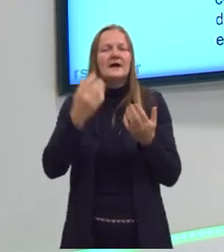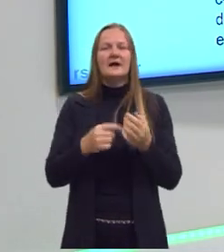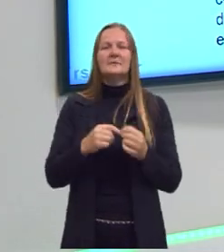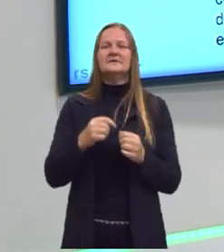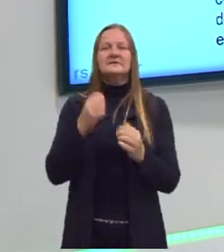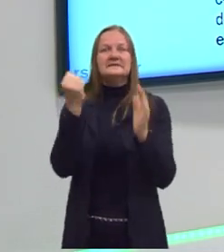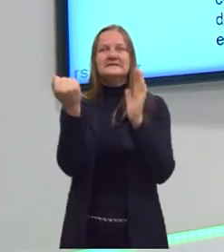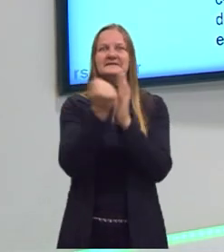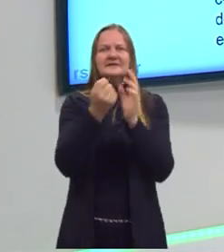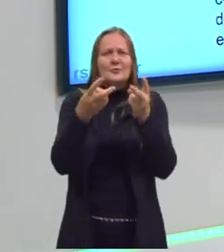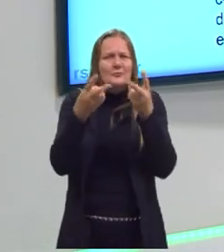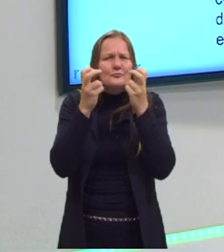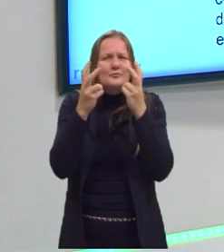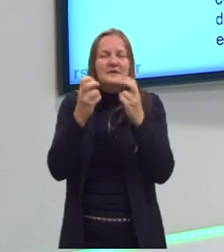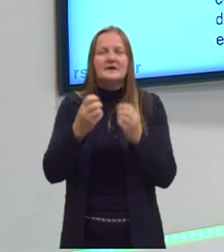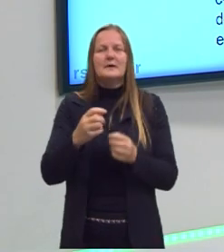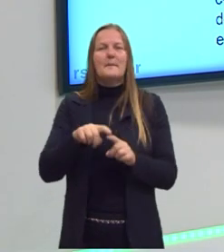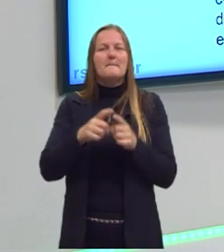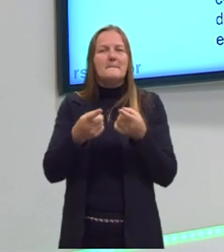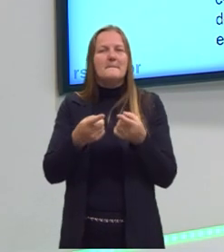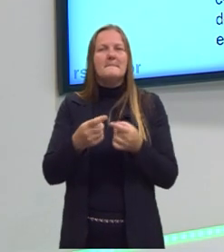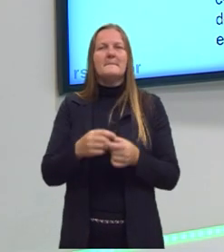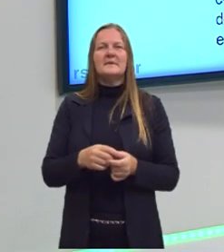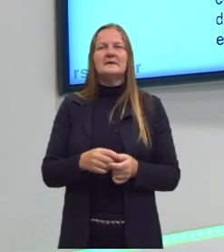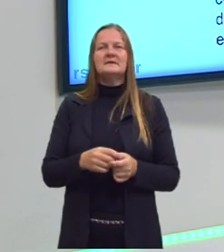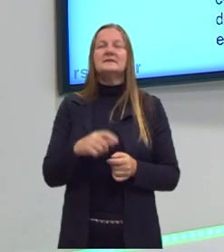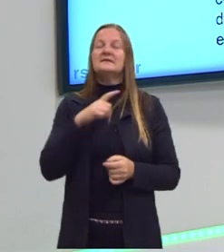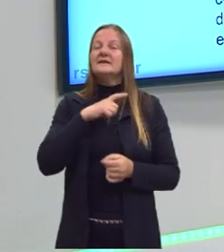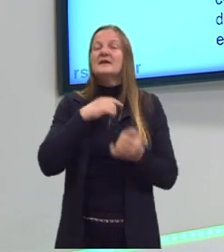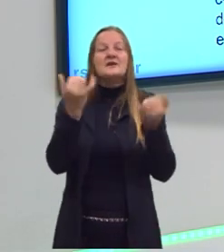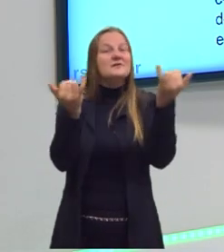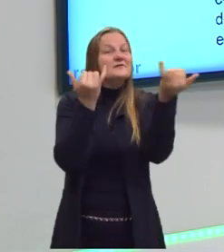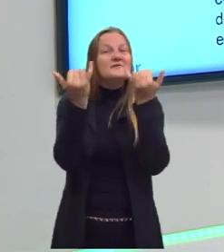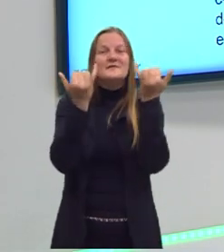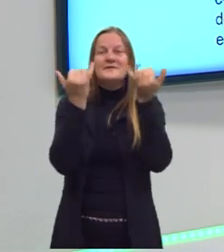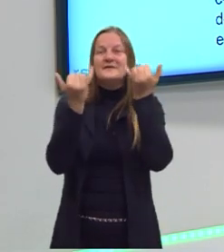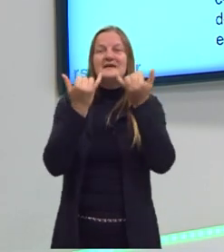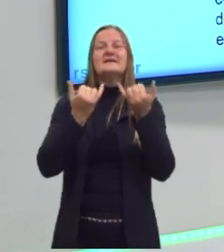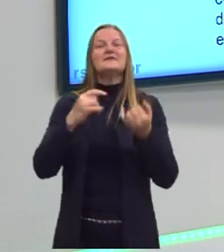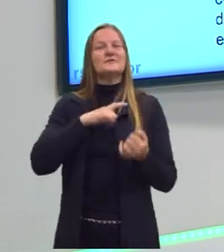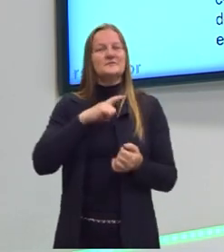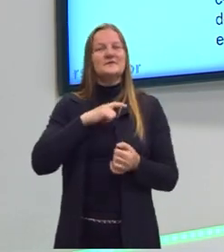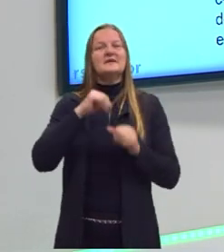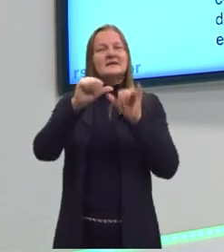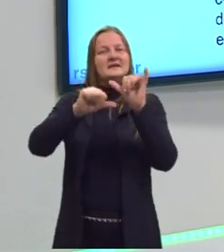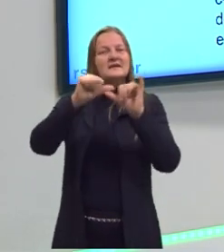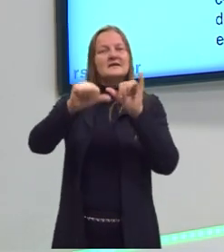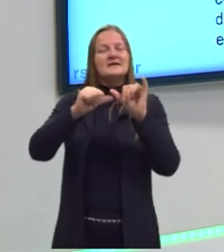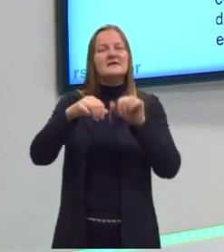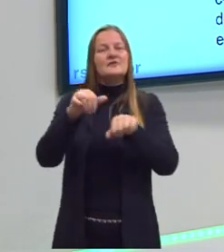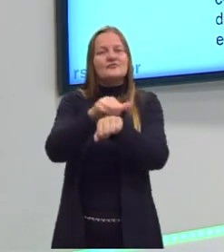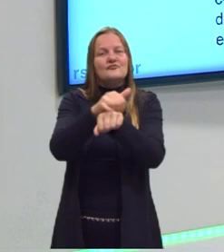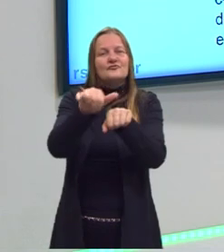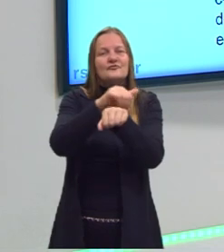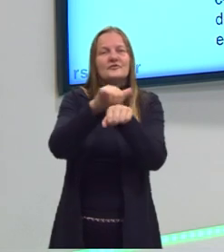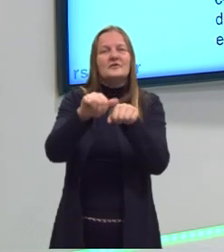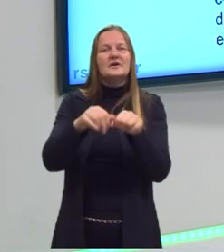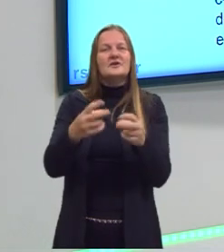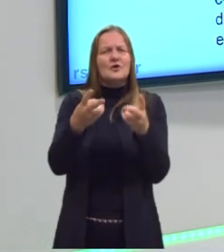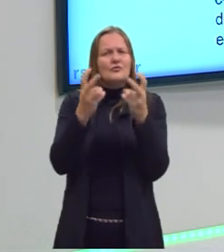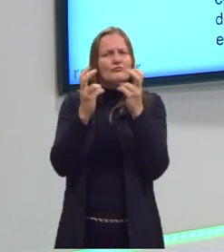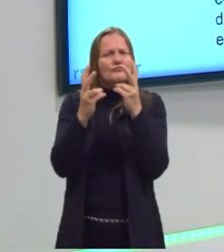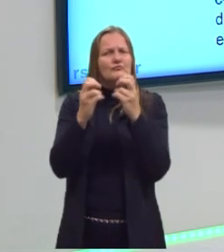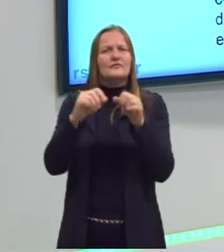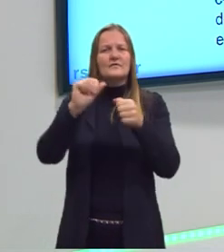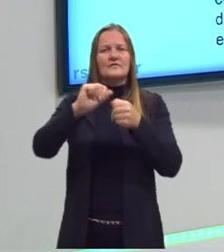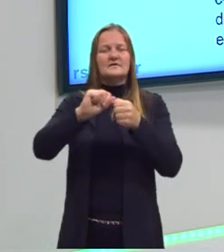e tudo mais. Mas, no fim, gente, ela é de balanceamento. Balanceamento de reações é uma ferramenta que a gente utiliza para conseguir